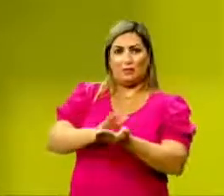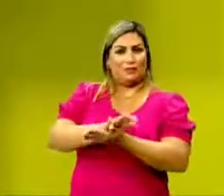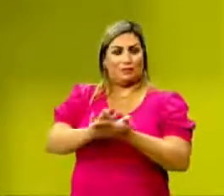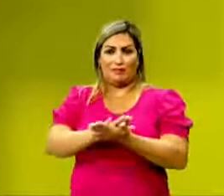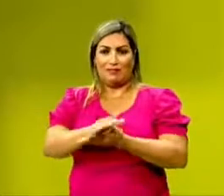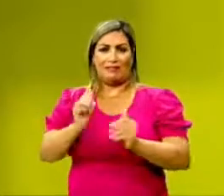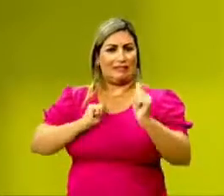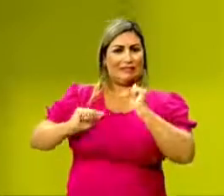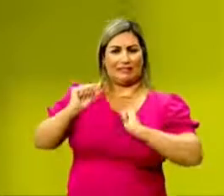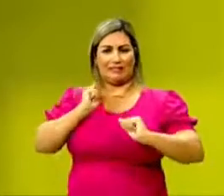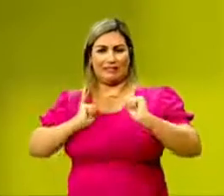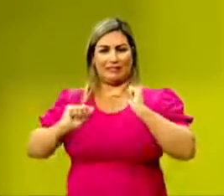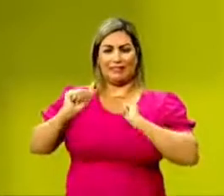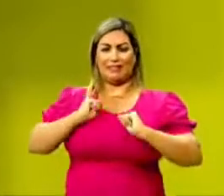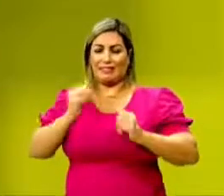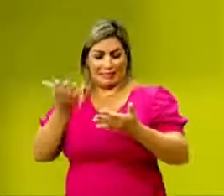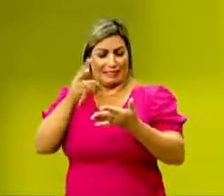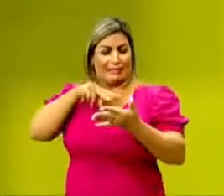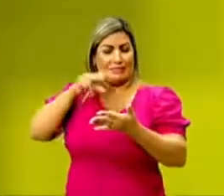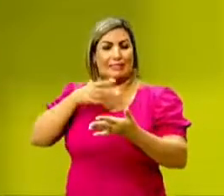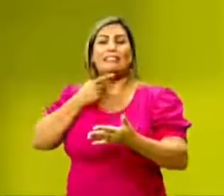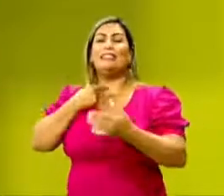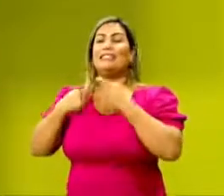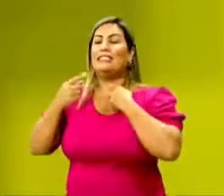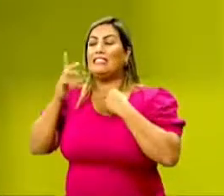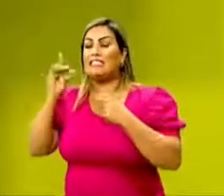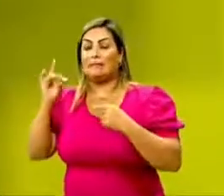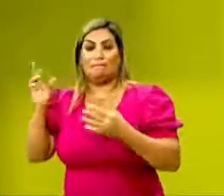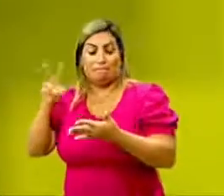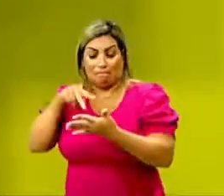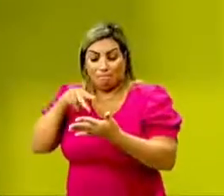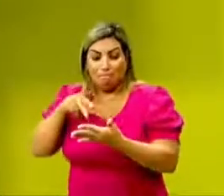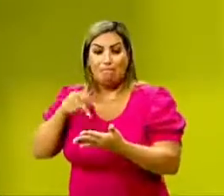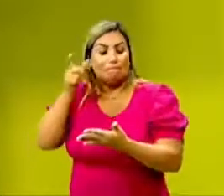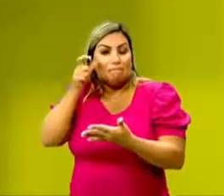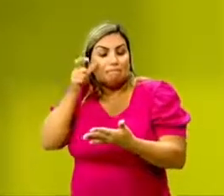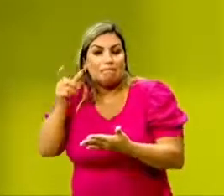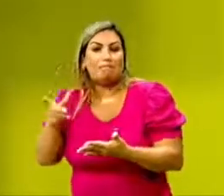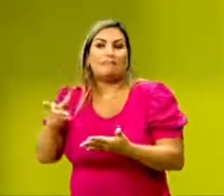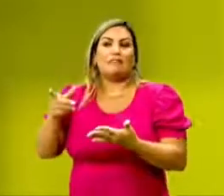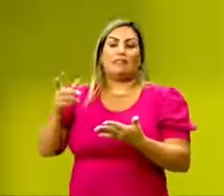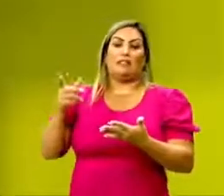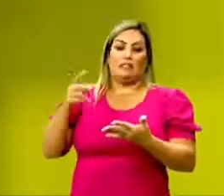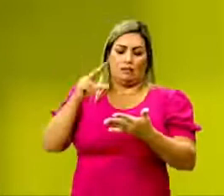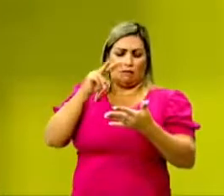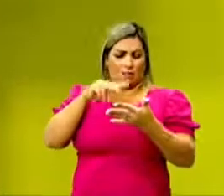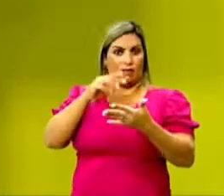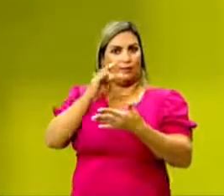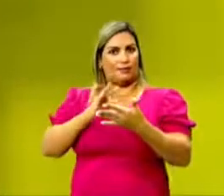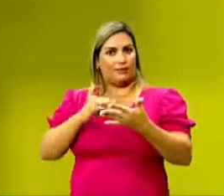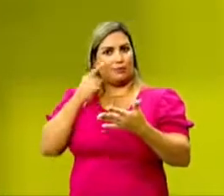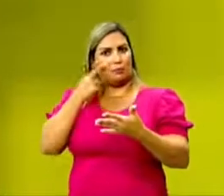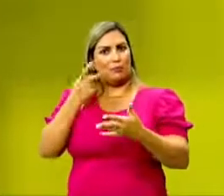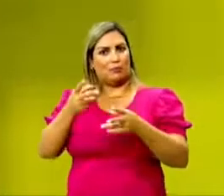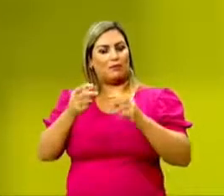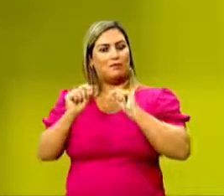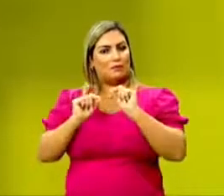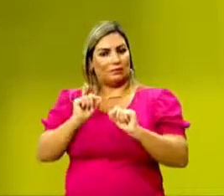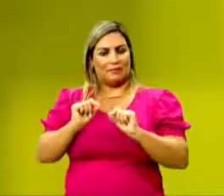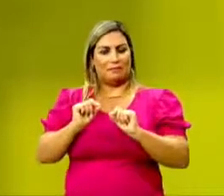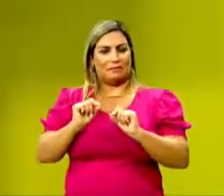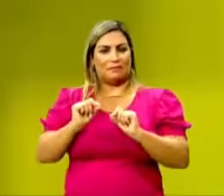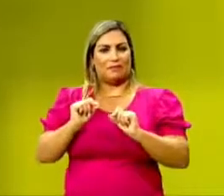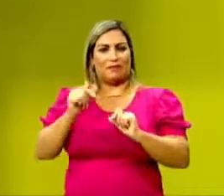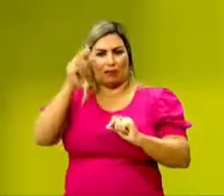tem aquela ansiedade, ela quer ler demais o livro. Interessante que quando você lê o texto, você vai perceber que